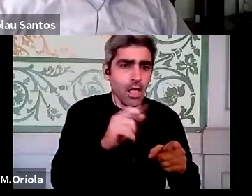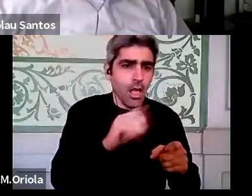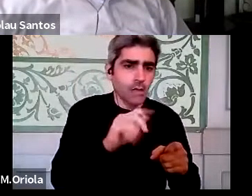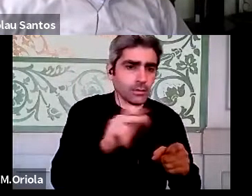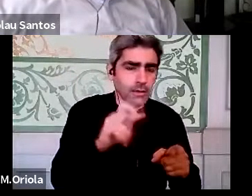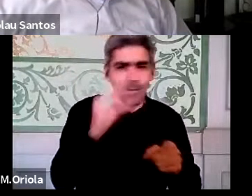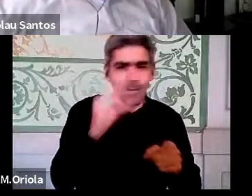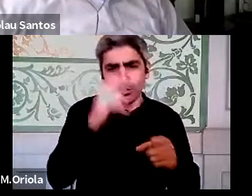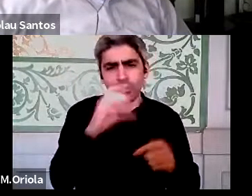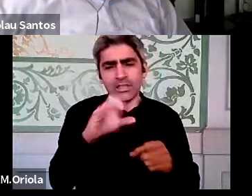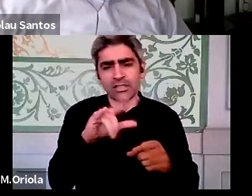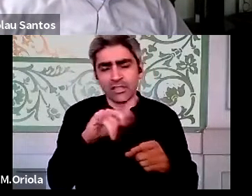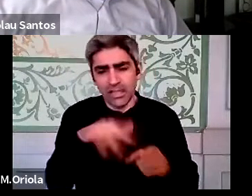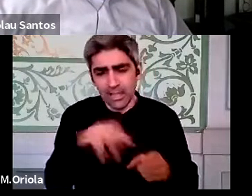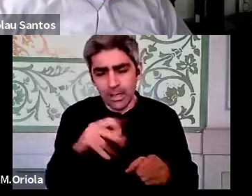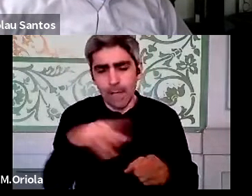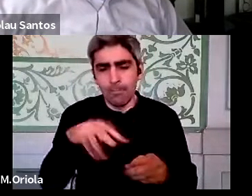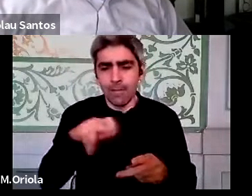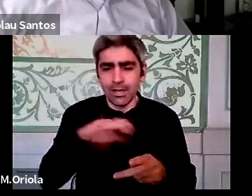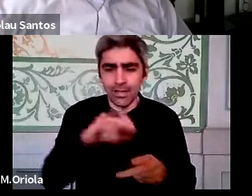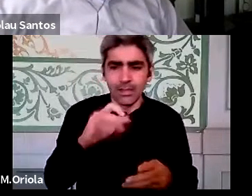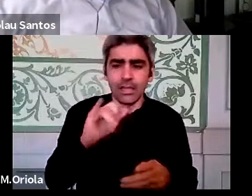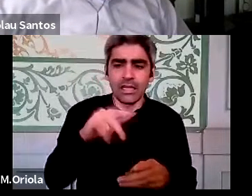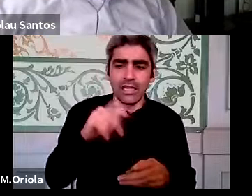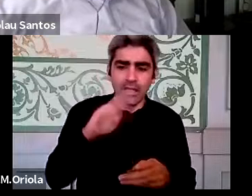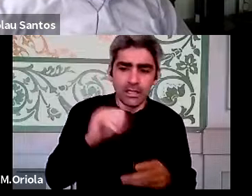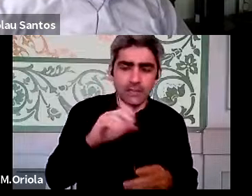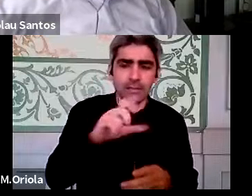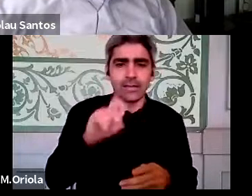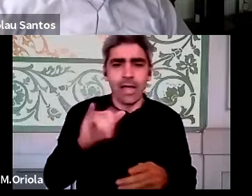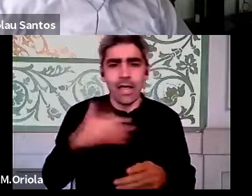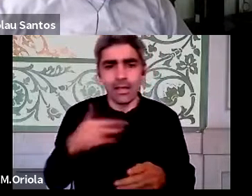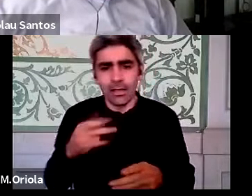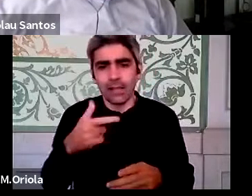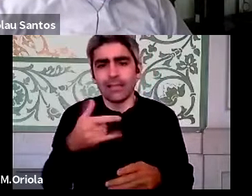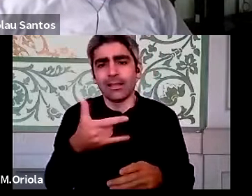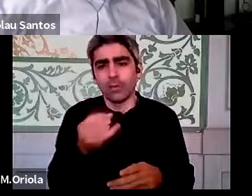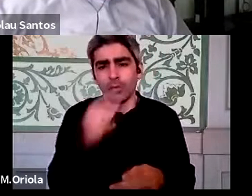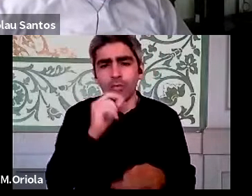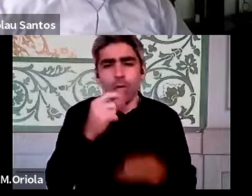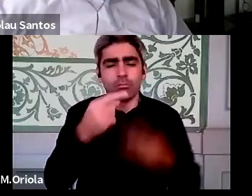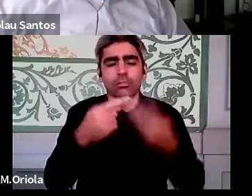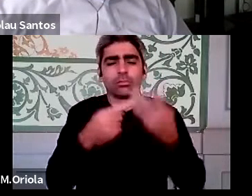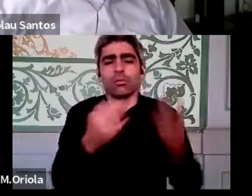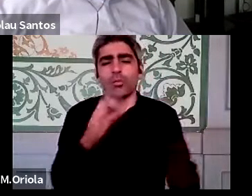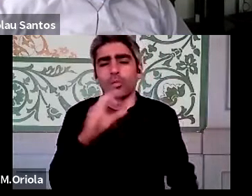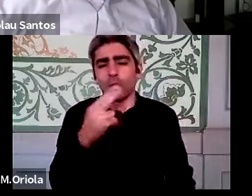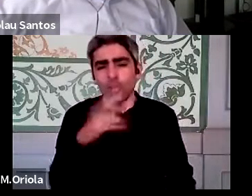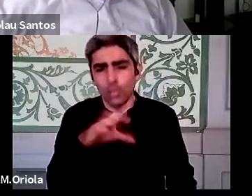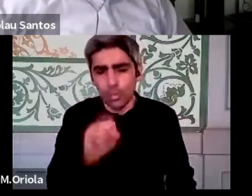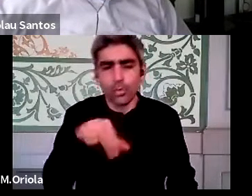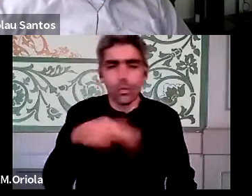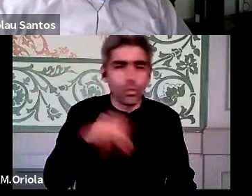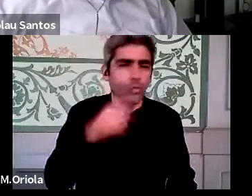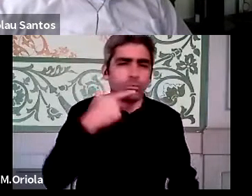Cristina, Maria, Inês, Zaida, Tito, enfim, estou-me a lembrar de nomes, Hugo, Nuno,